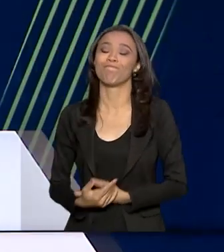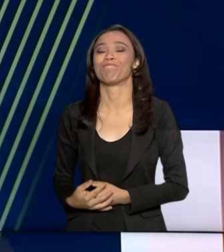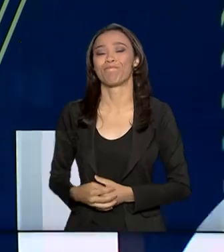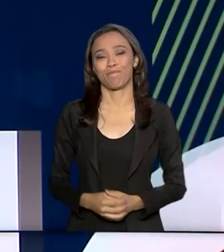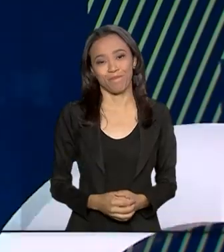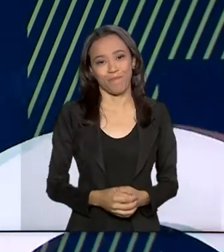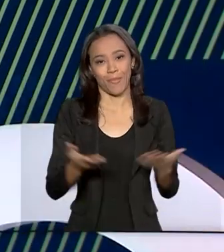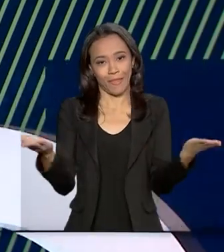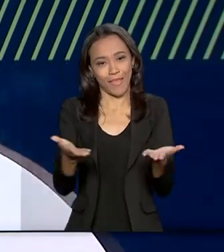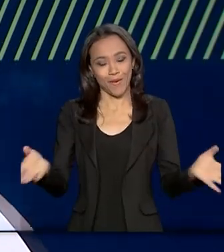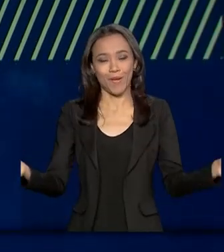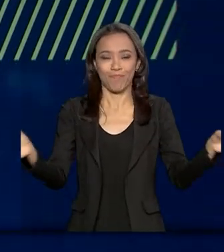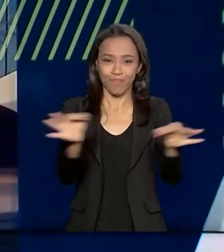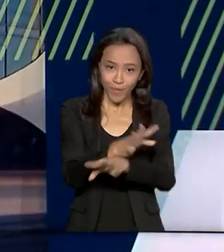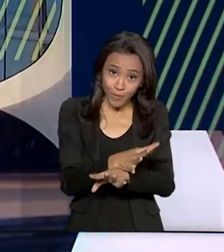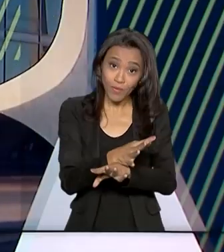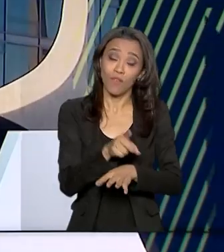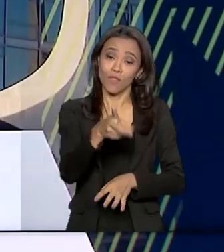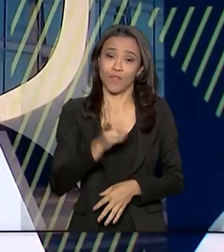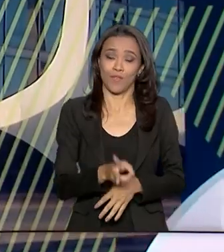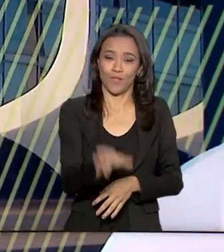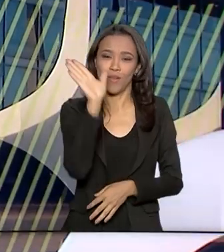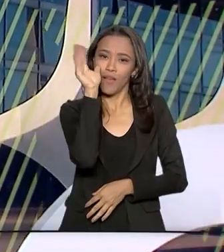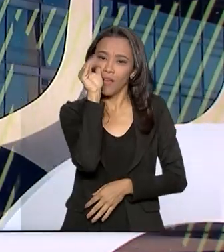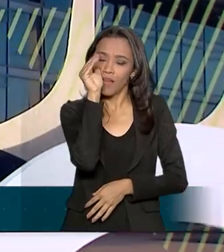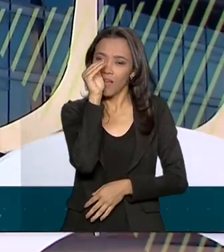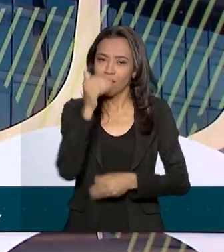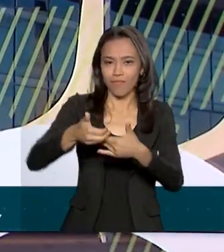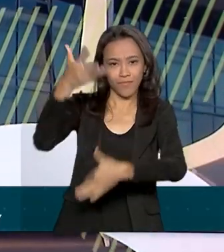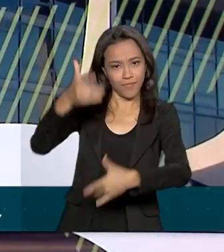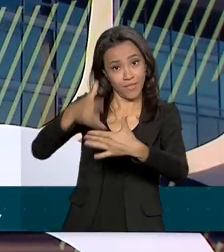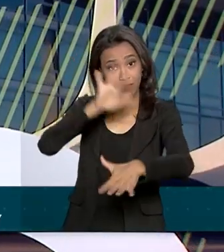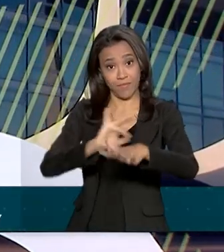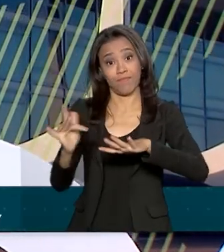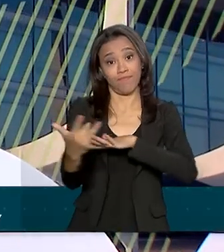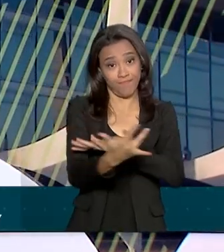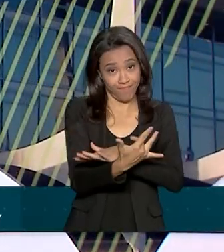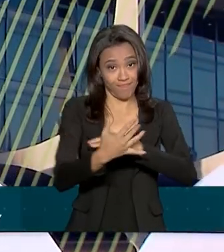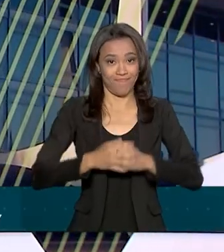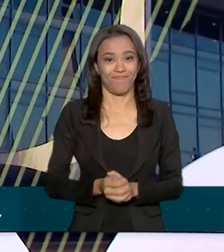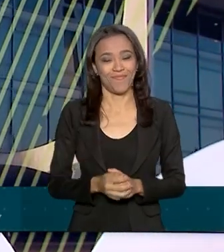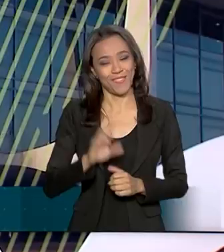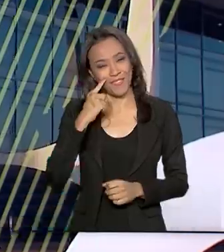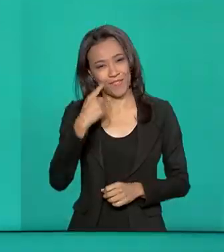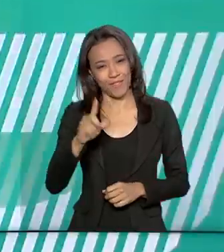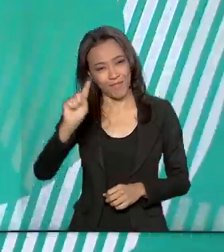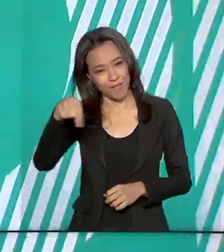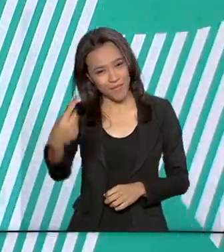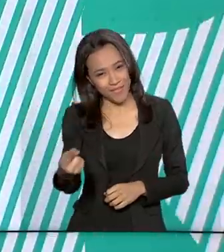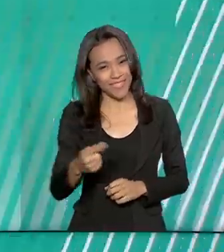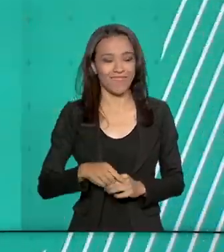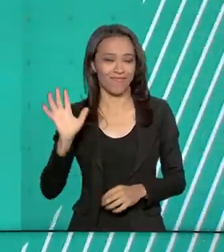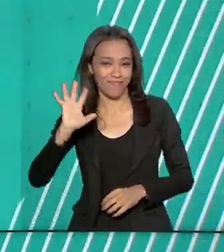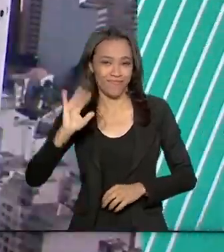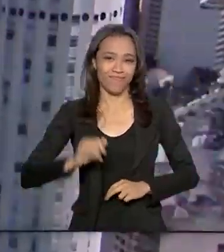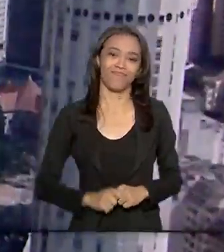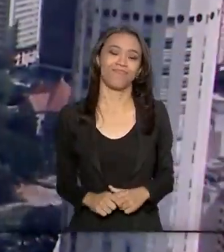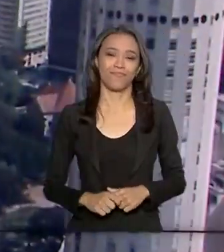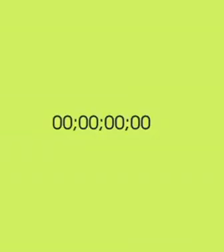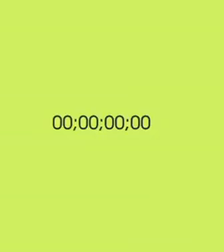O governo agora fica por aqui. Continue nos acompanhando também pelas redes sociais. Nos vemos na próxima edição. Até lá!